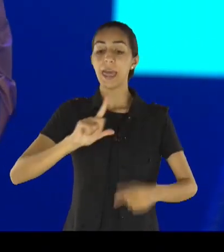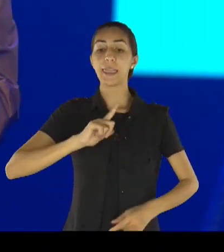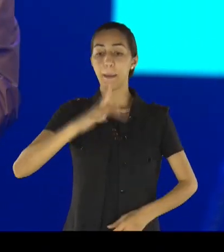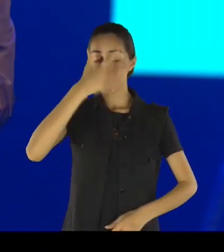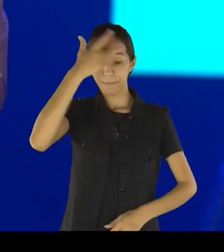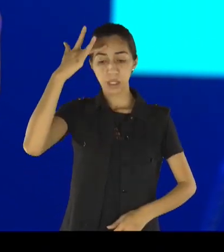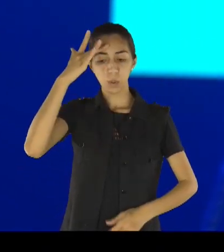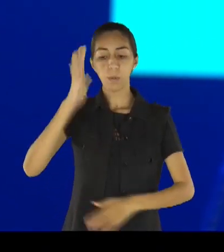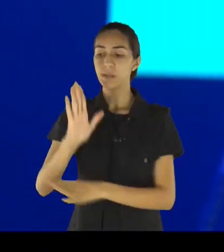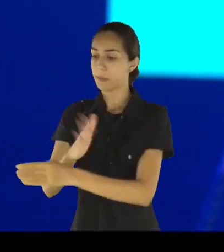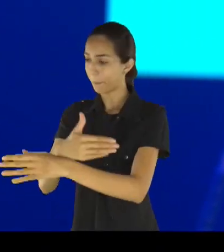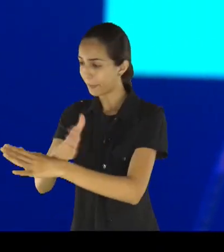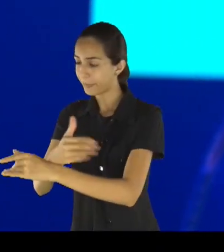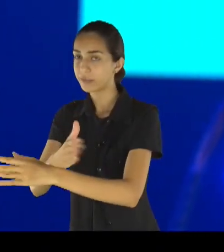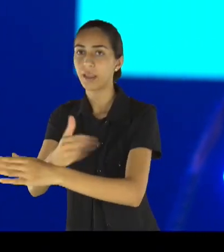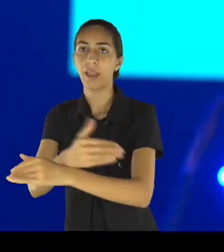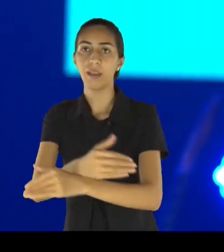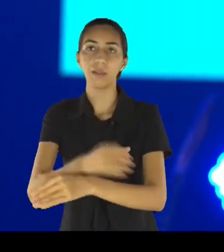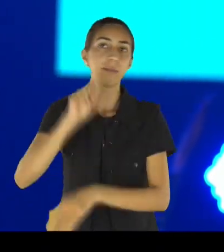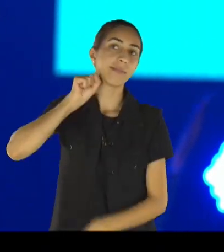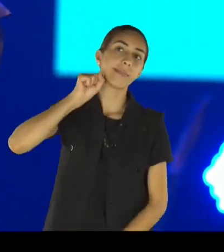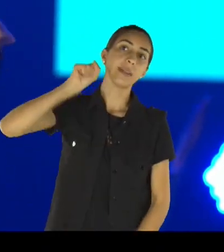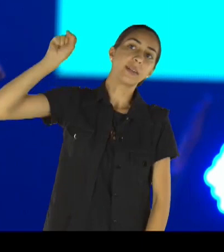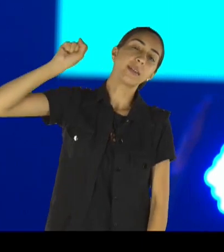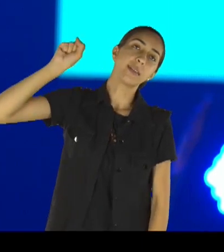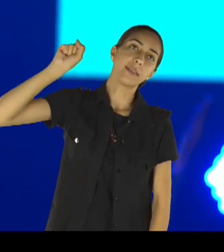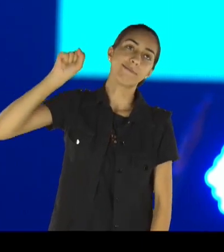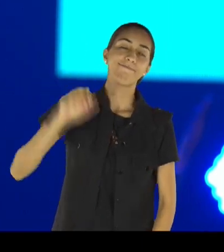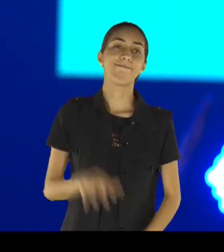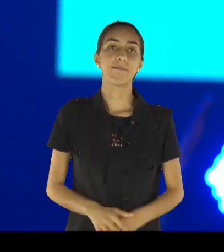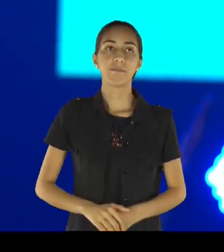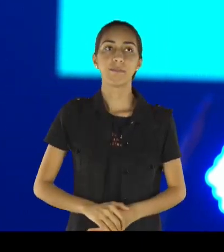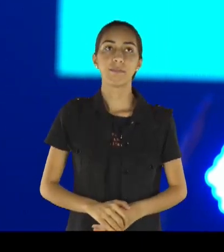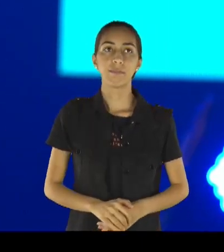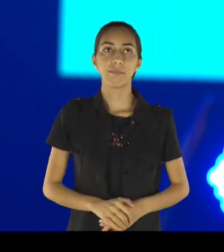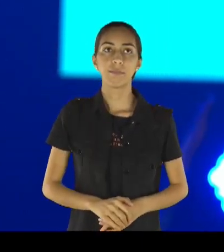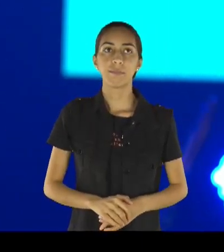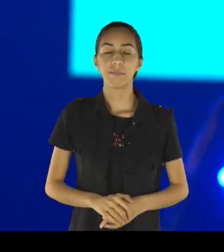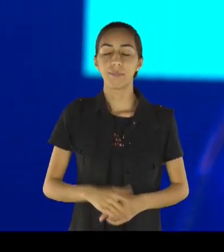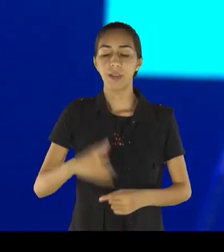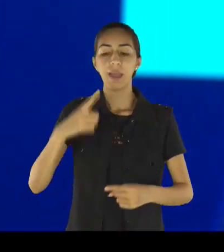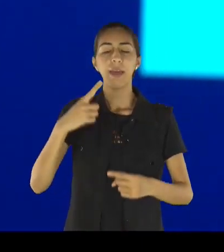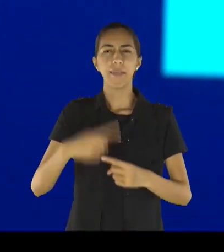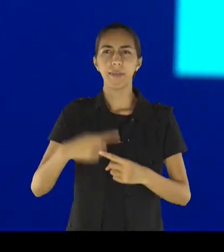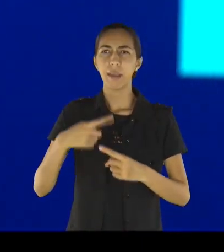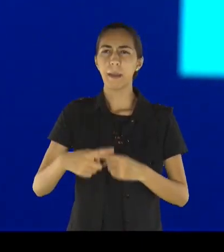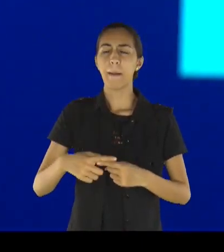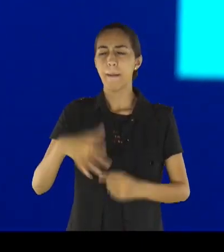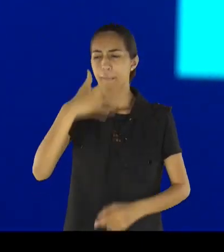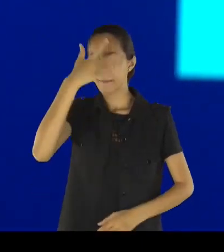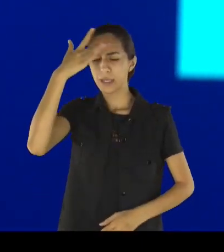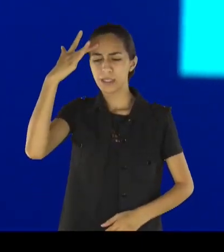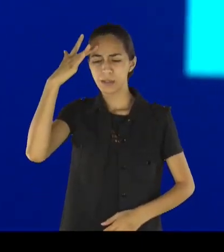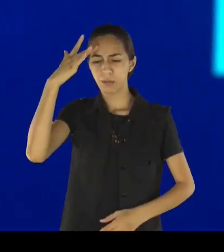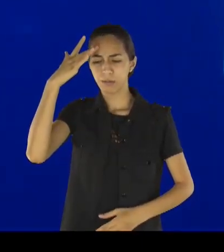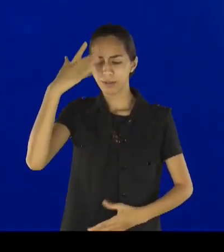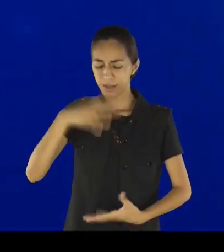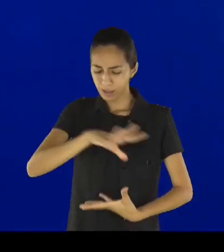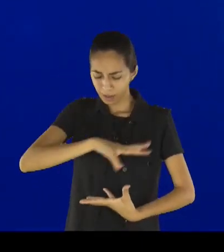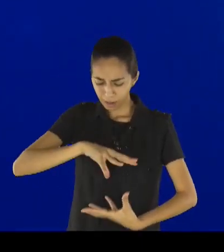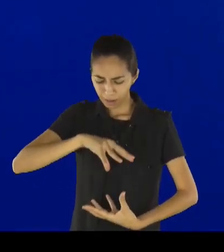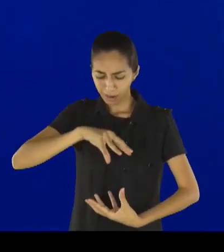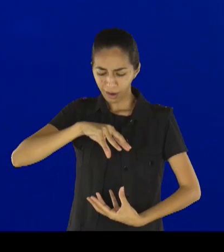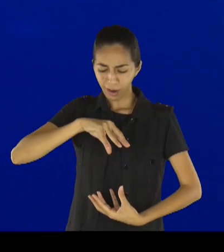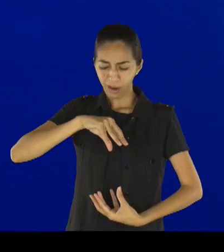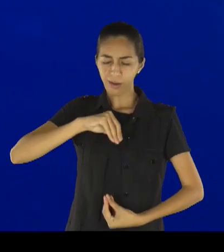tirando a vida, muitas pessoas, estão em um caos, dentro do seu emocional, dentro do seu espírito, porque não